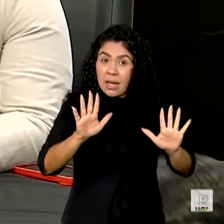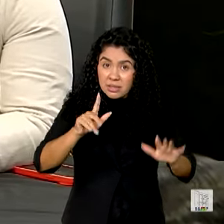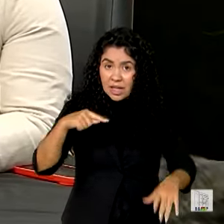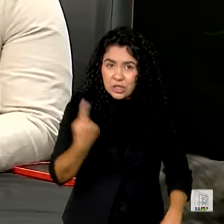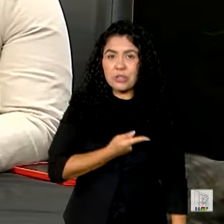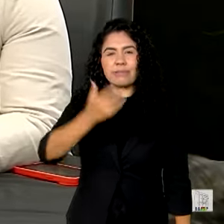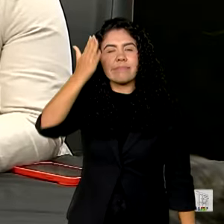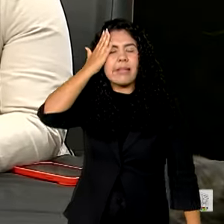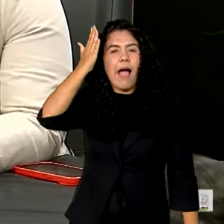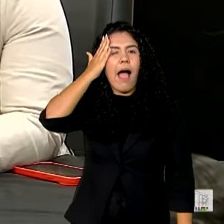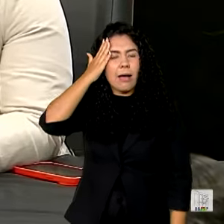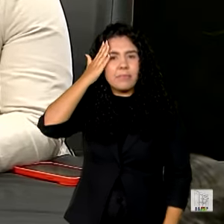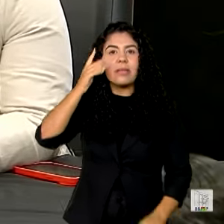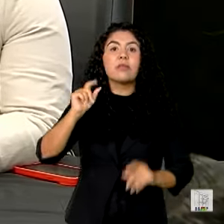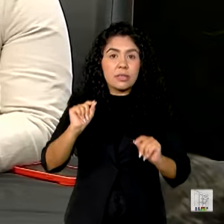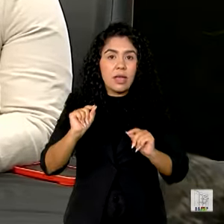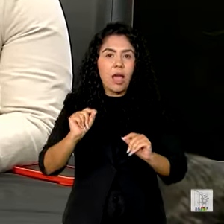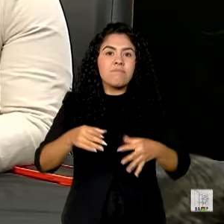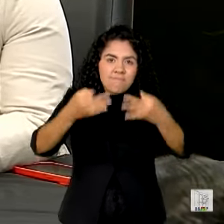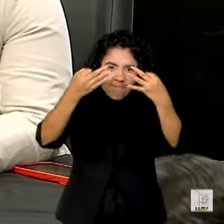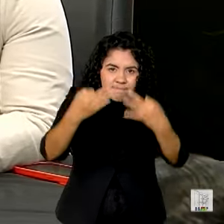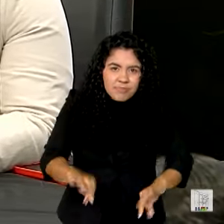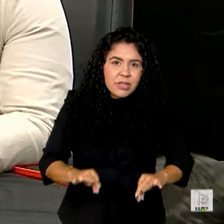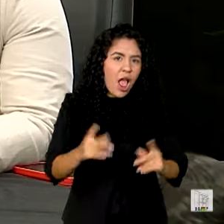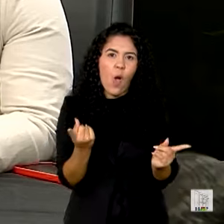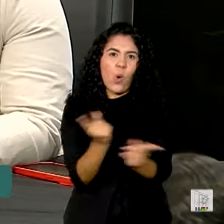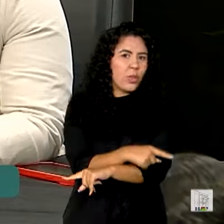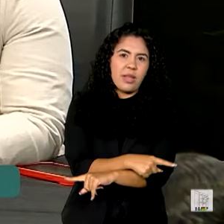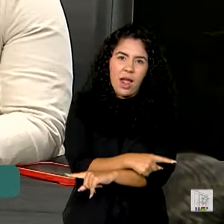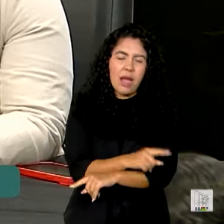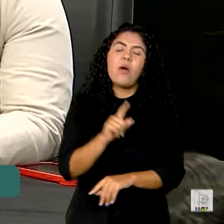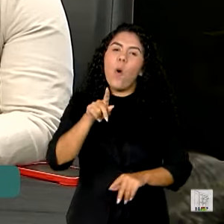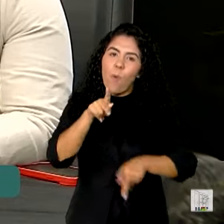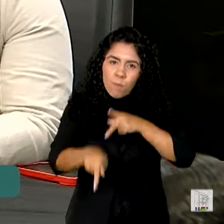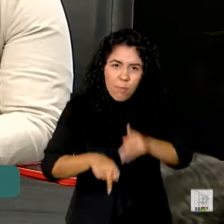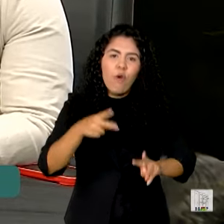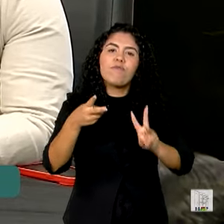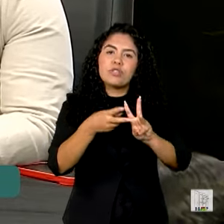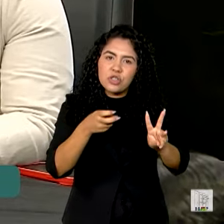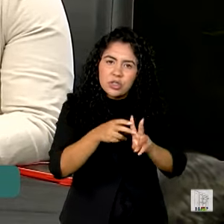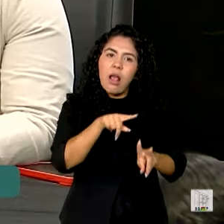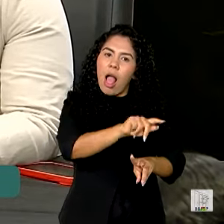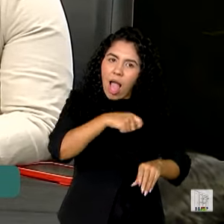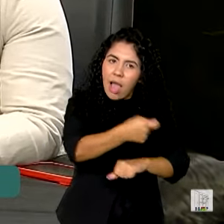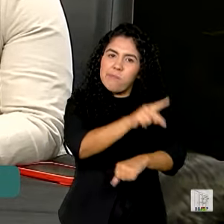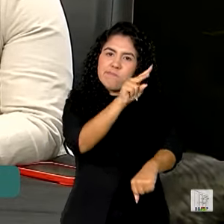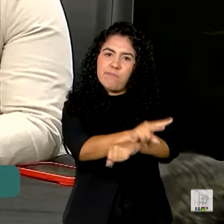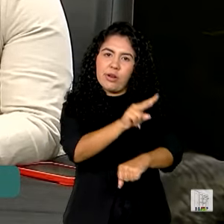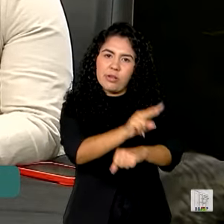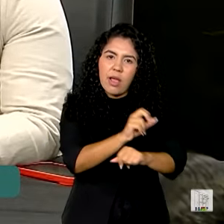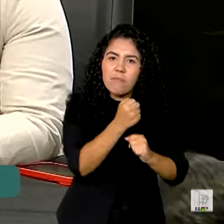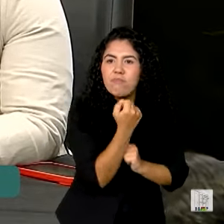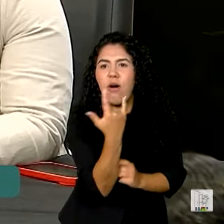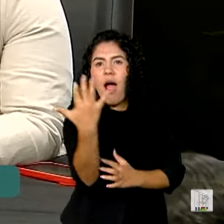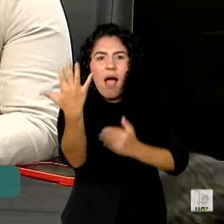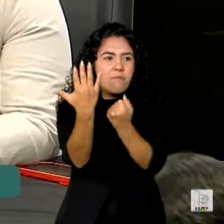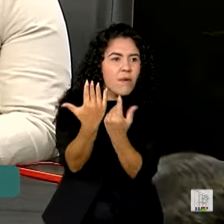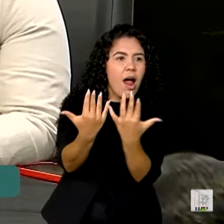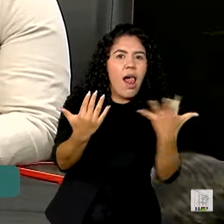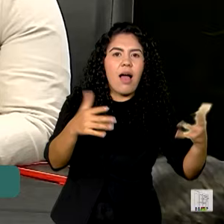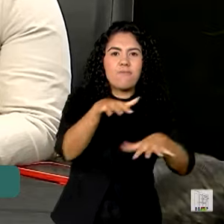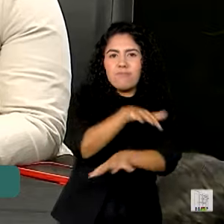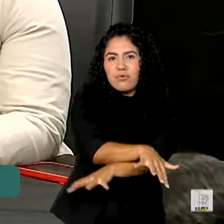sabe é que a lógica é o inverso. São os povos indígenas os protetores das nossas florestas, dos nossos